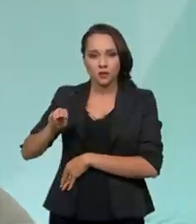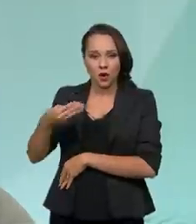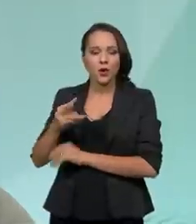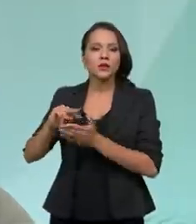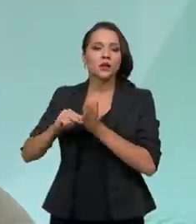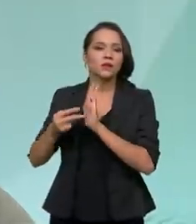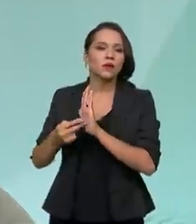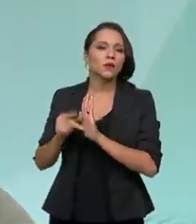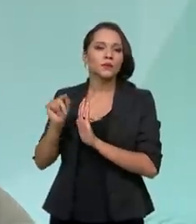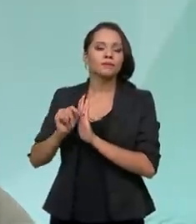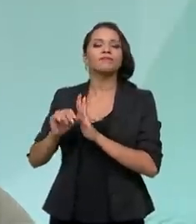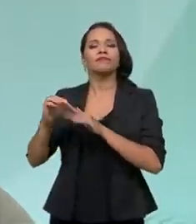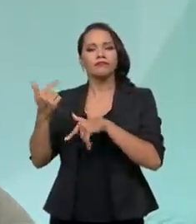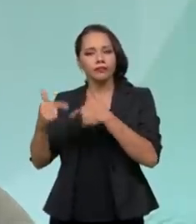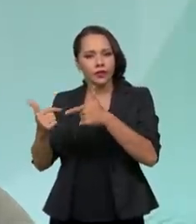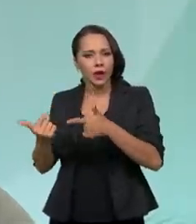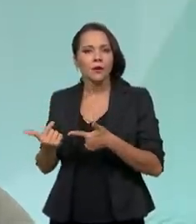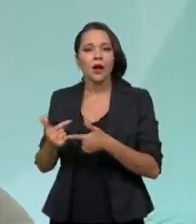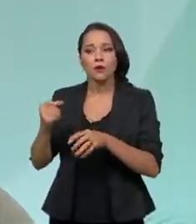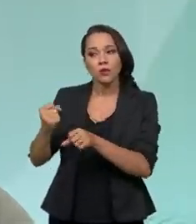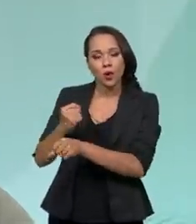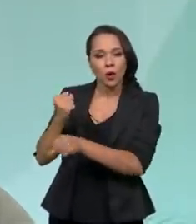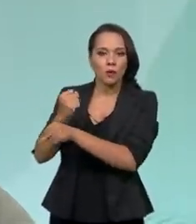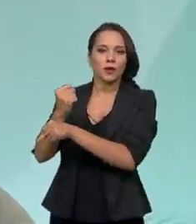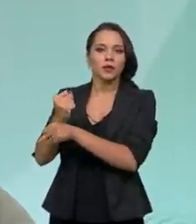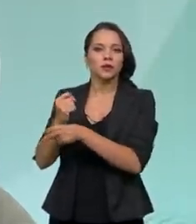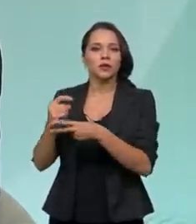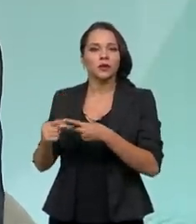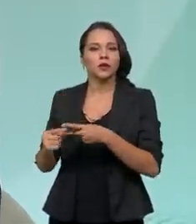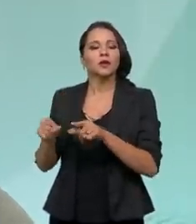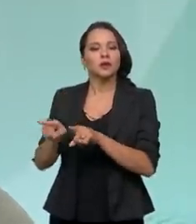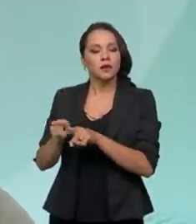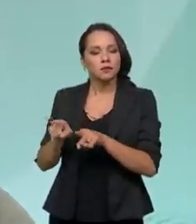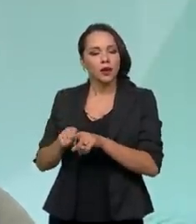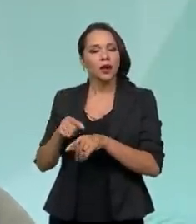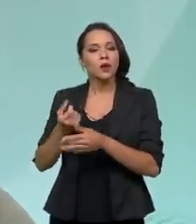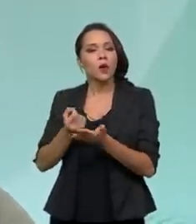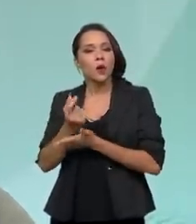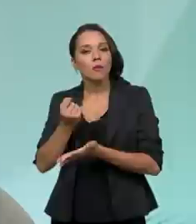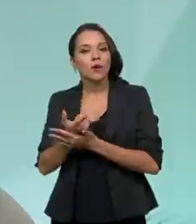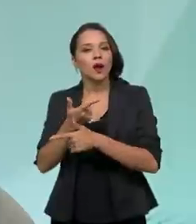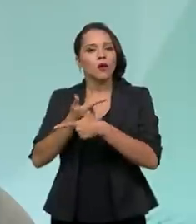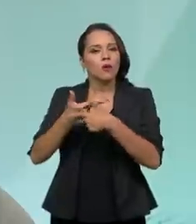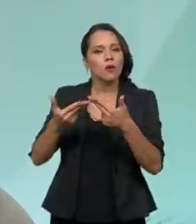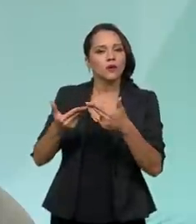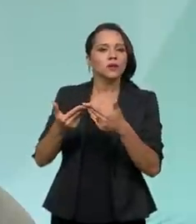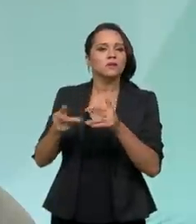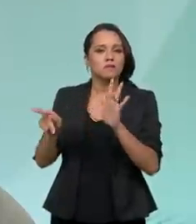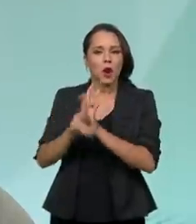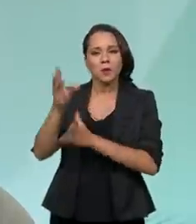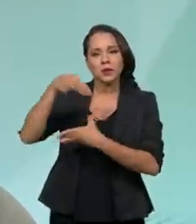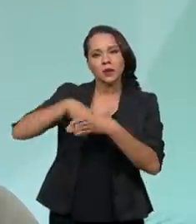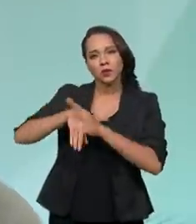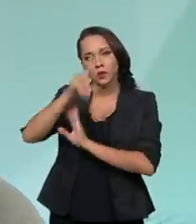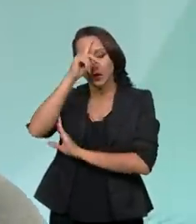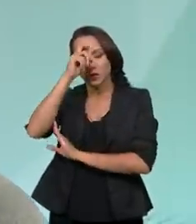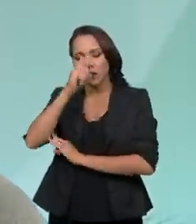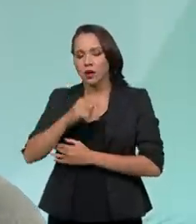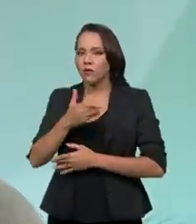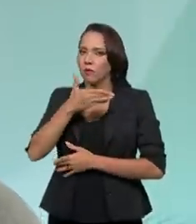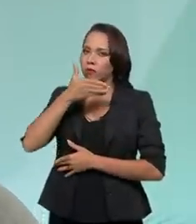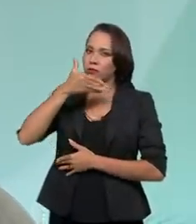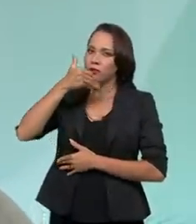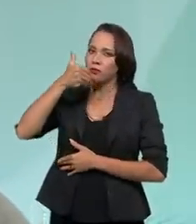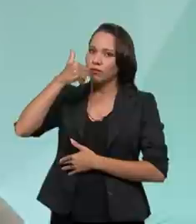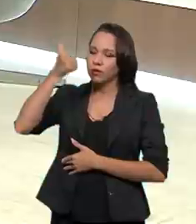significam emprego em obras e em aquisição de equipamentos. E isso foi muito melhorado ao